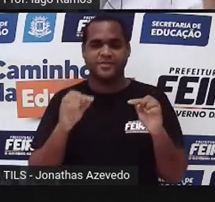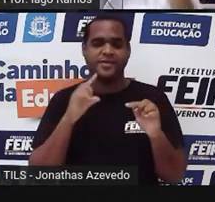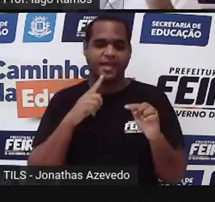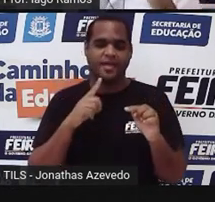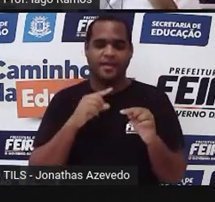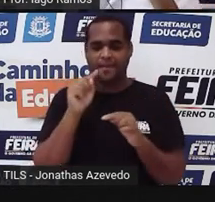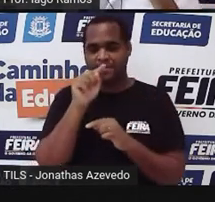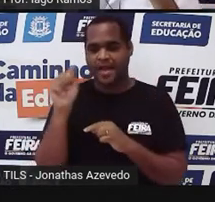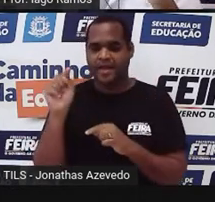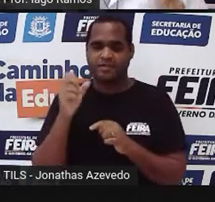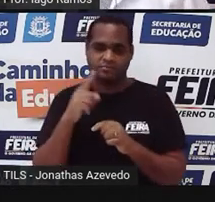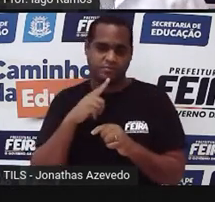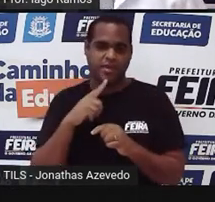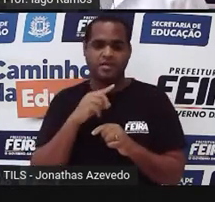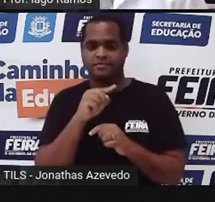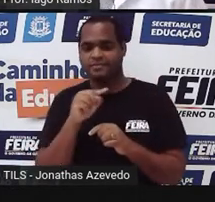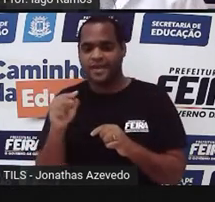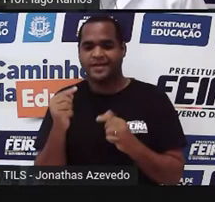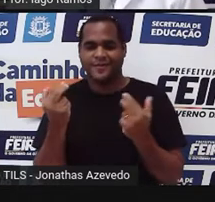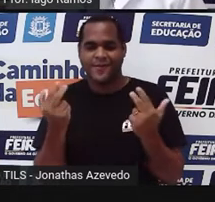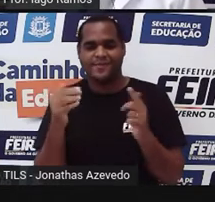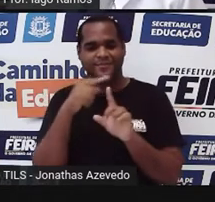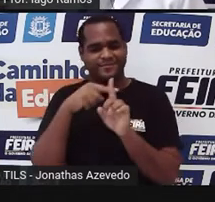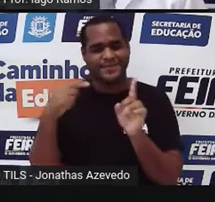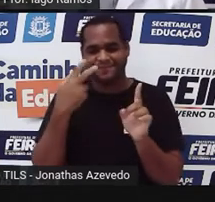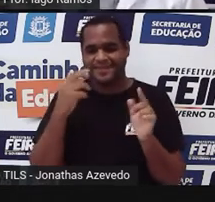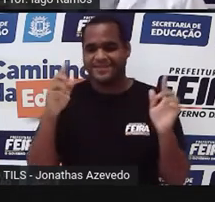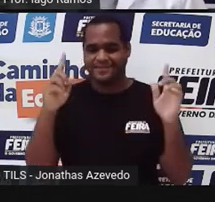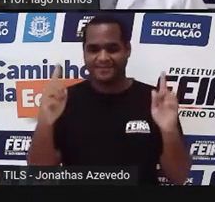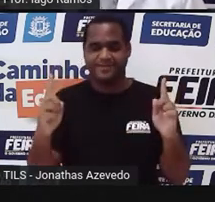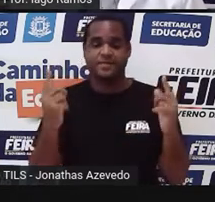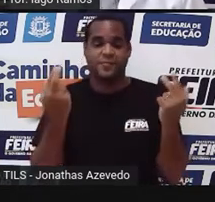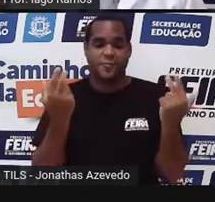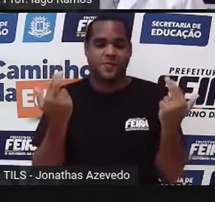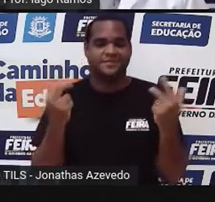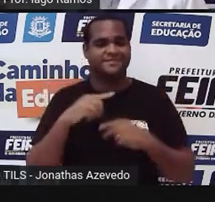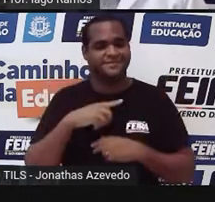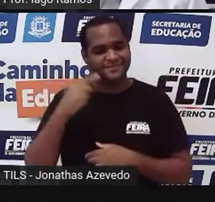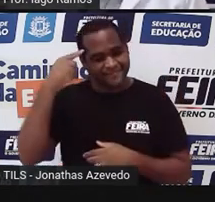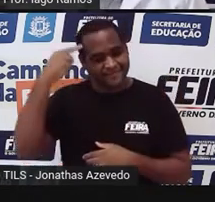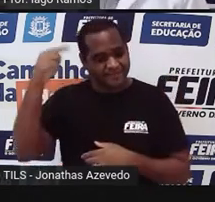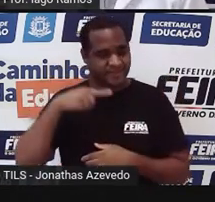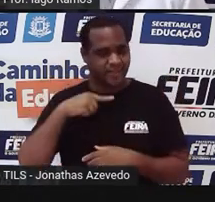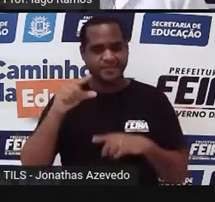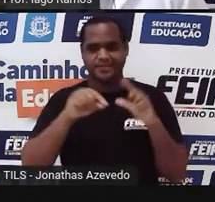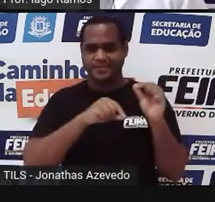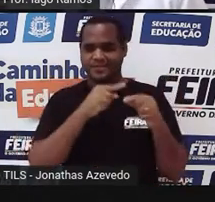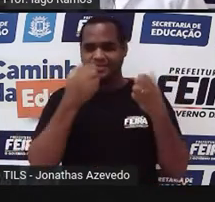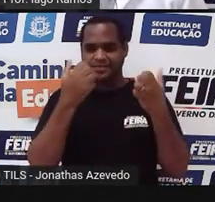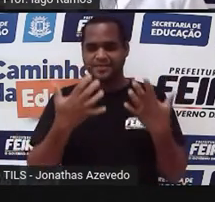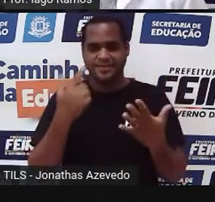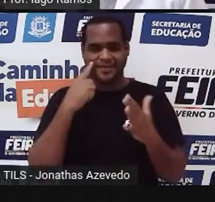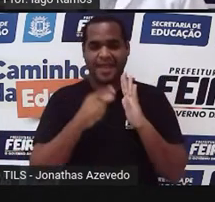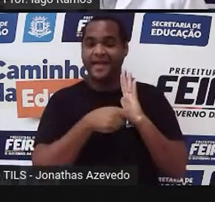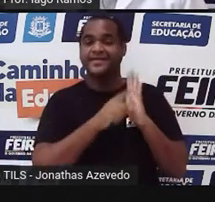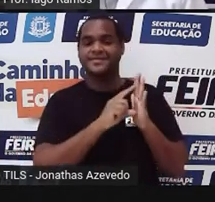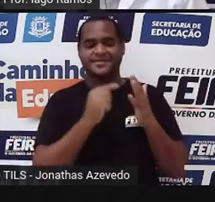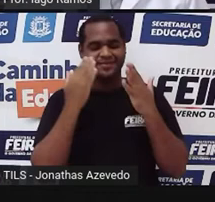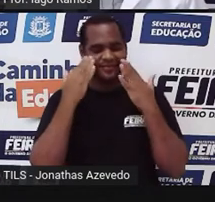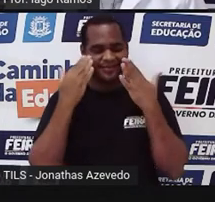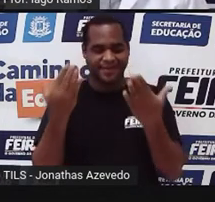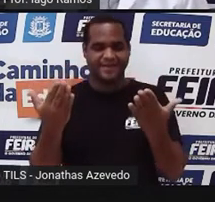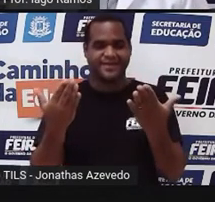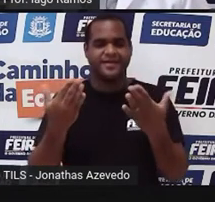paralelos, tá bom? A gente já viu isso aí com um pouco mais de detalhe em aulas anteriores, certo?